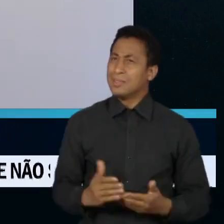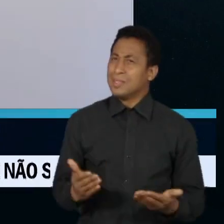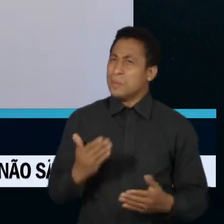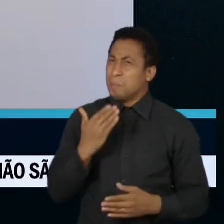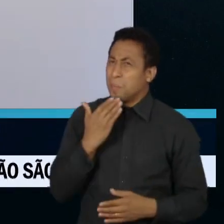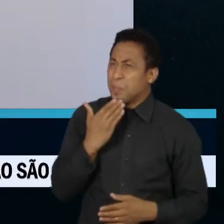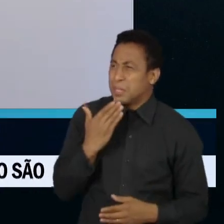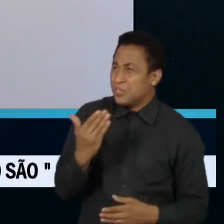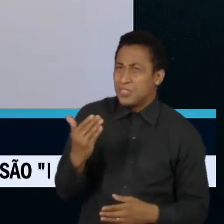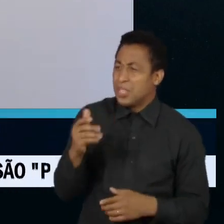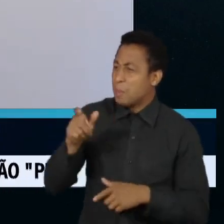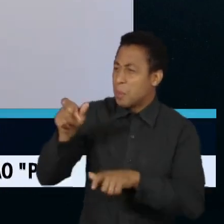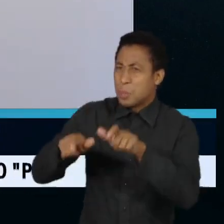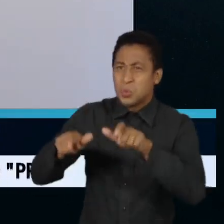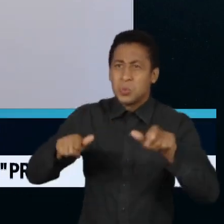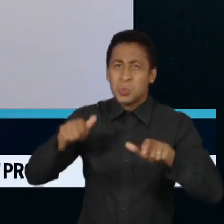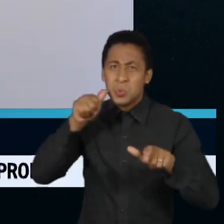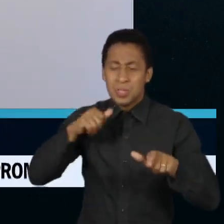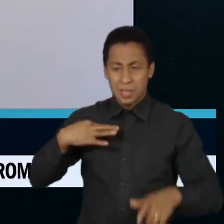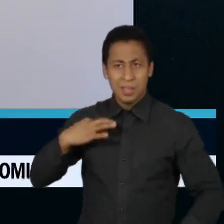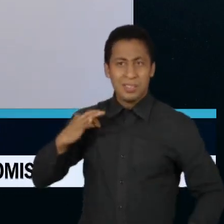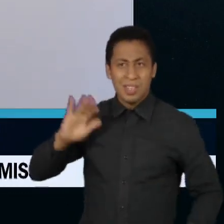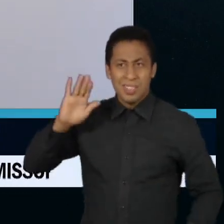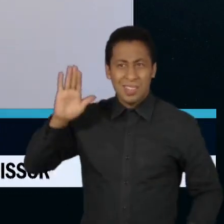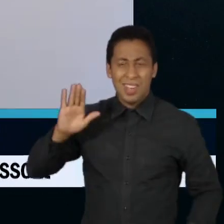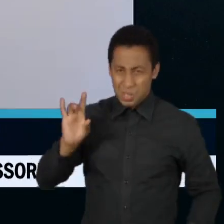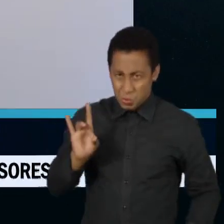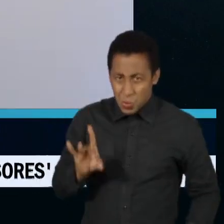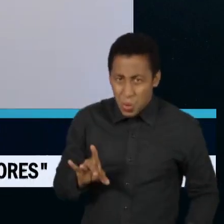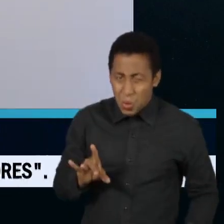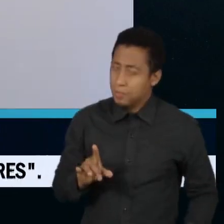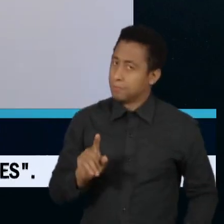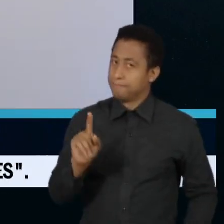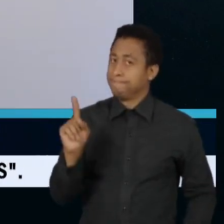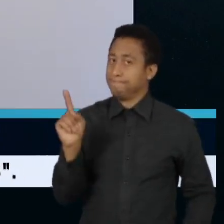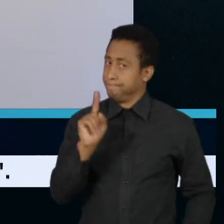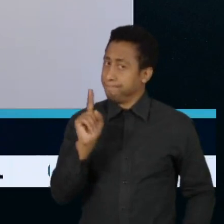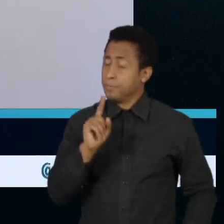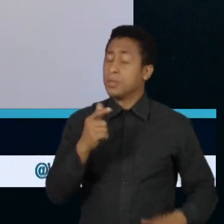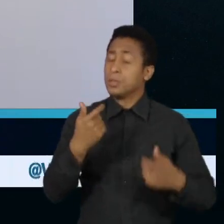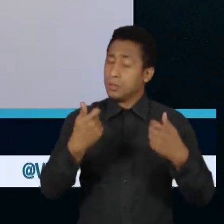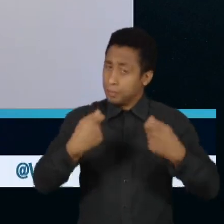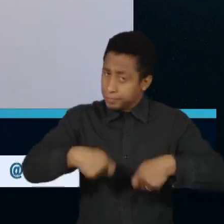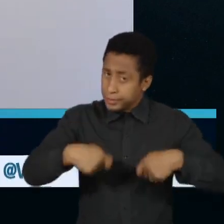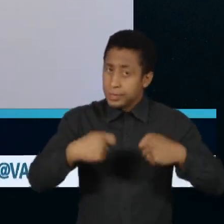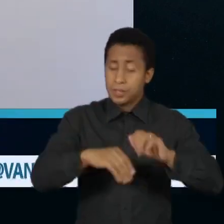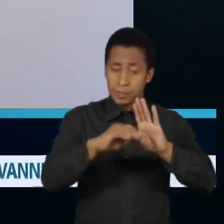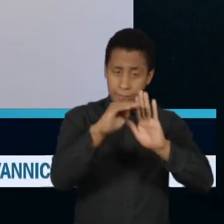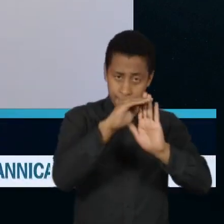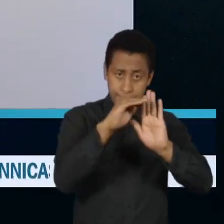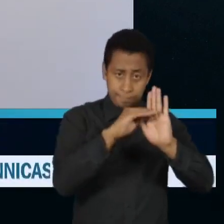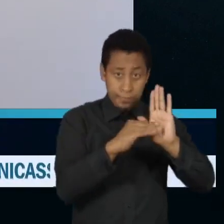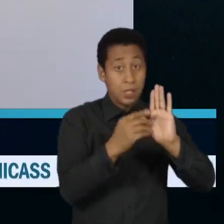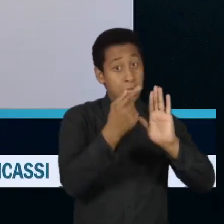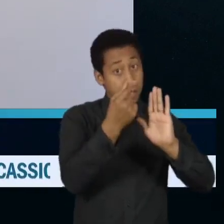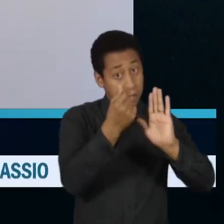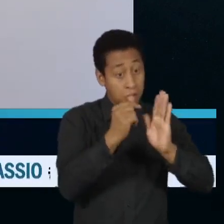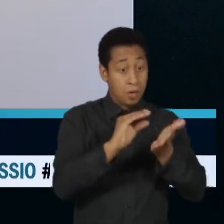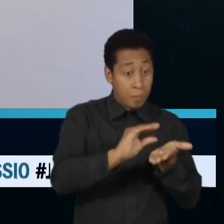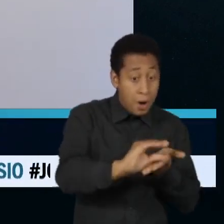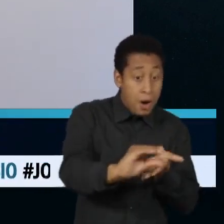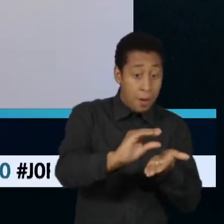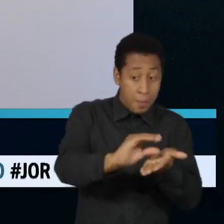candidaturas de mulheres. A gente precisa garantir que os recursos financeiros subvidirem essas candidaturas.